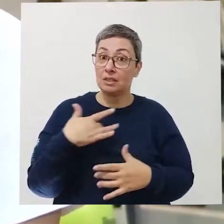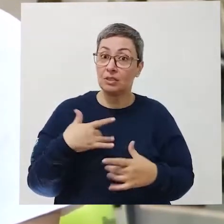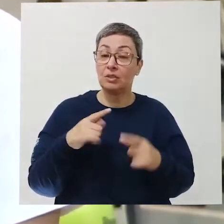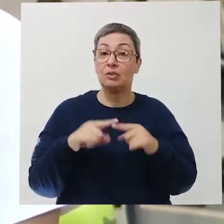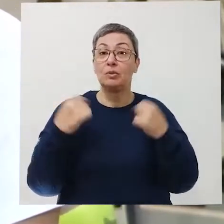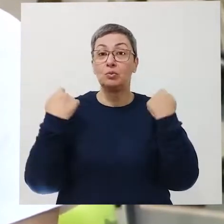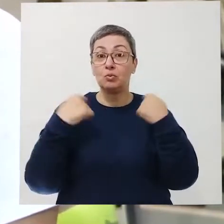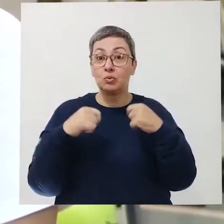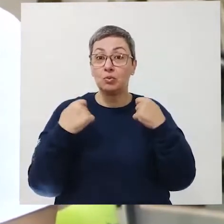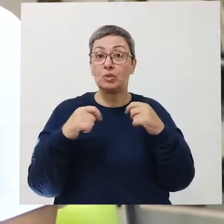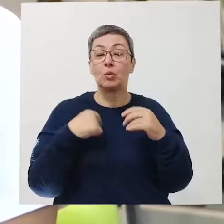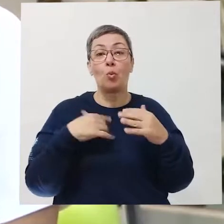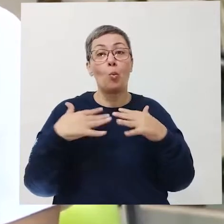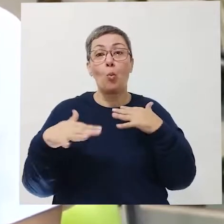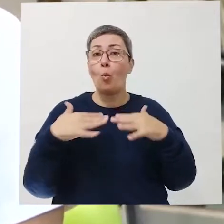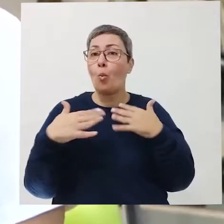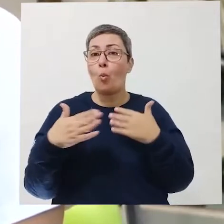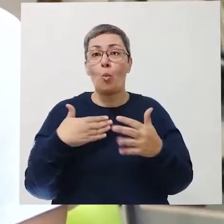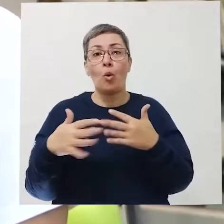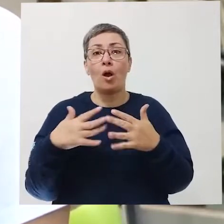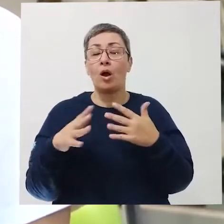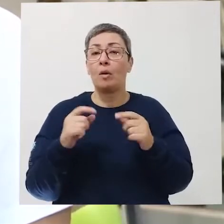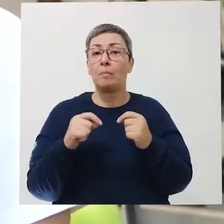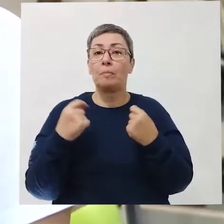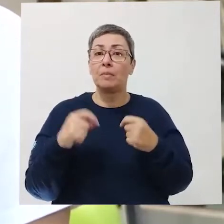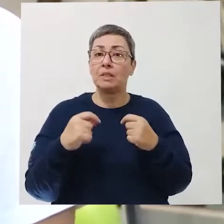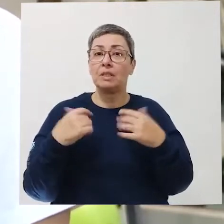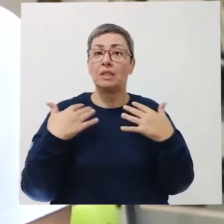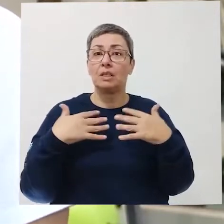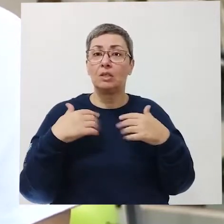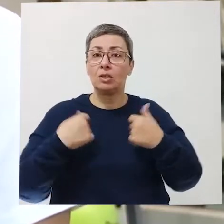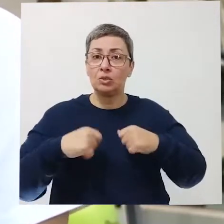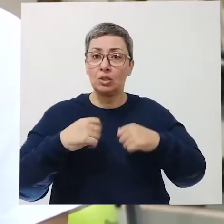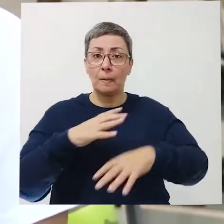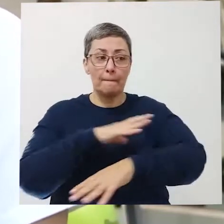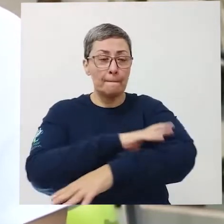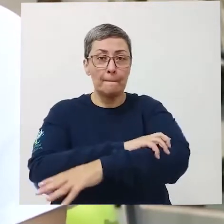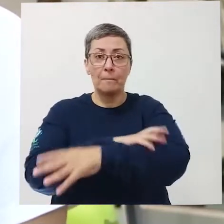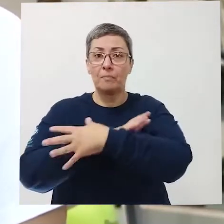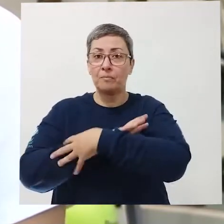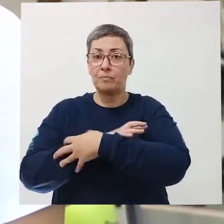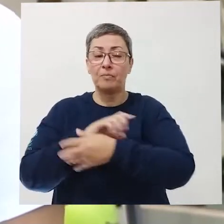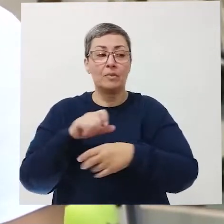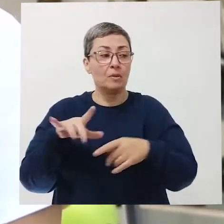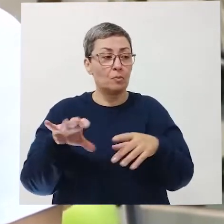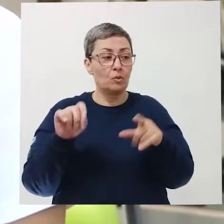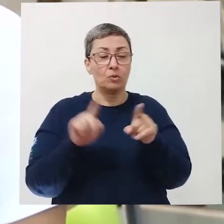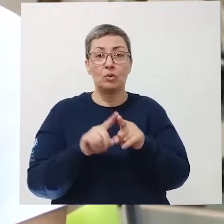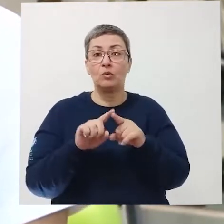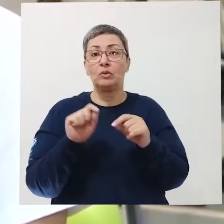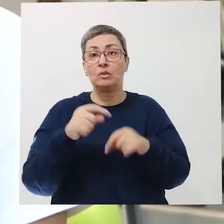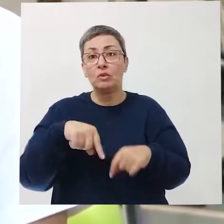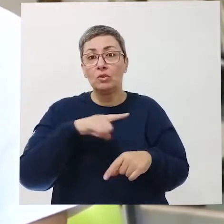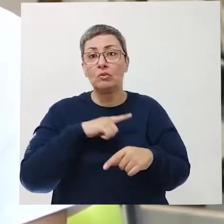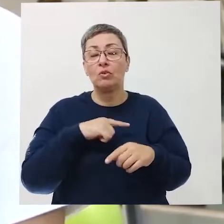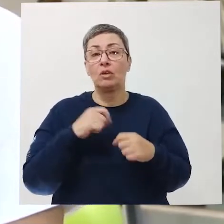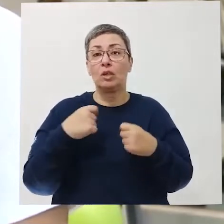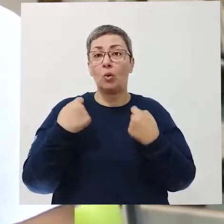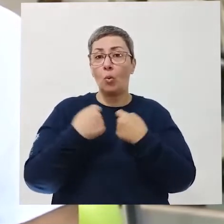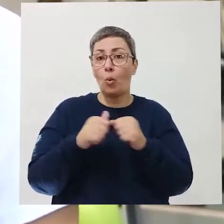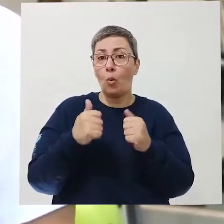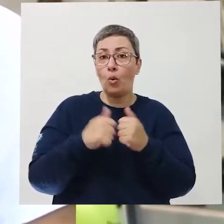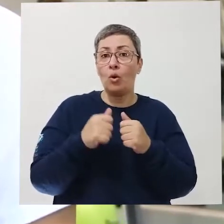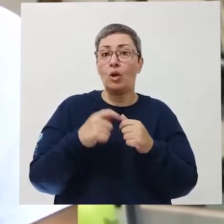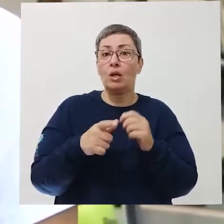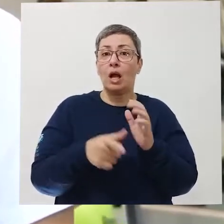A atividade física é qualquer movimento que demande atividade muscular. Então, se você anda de ônibus,